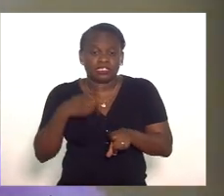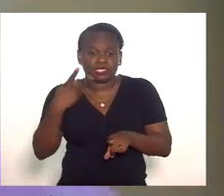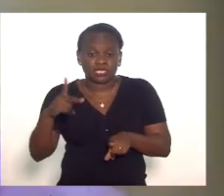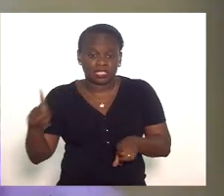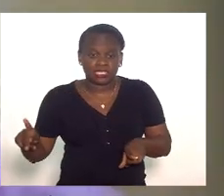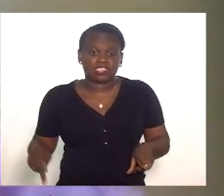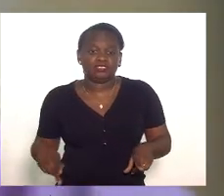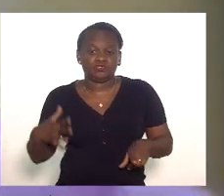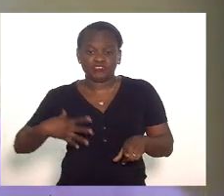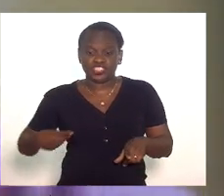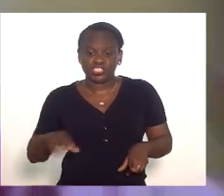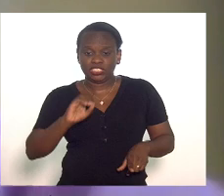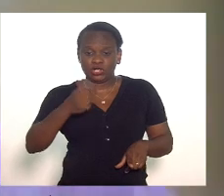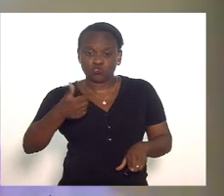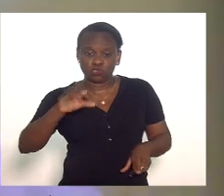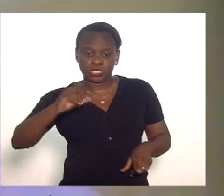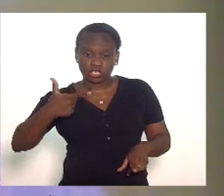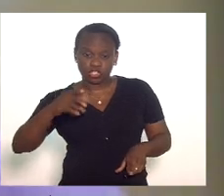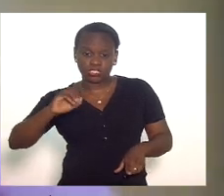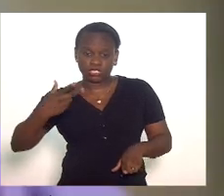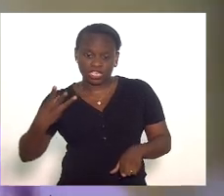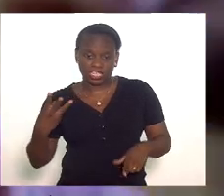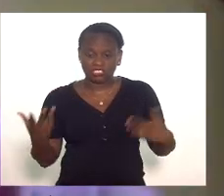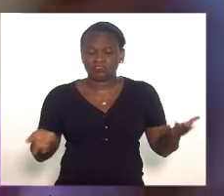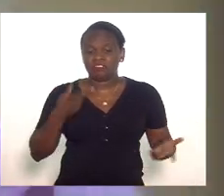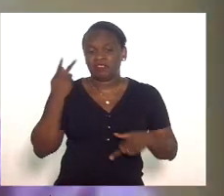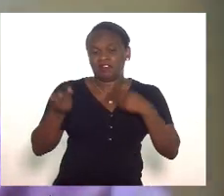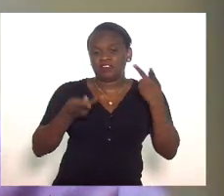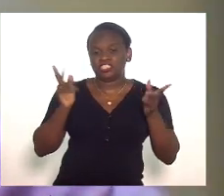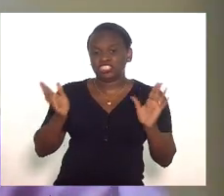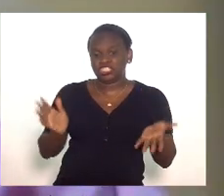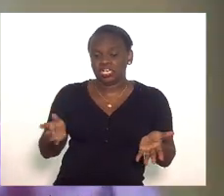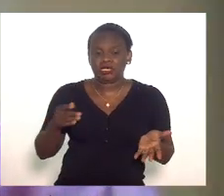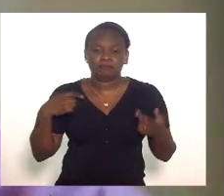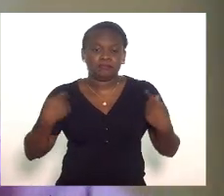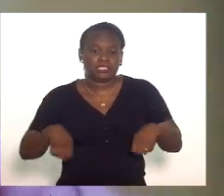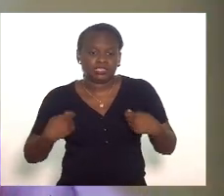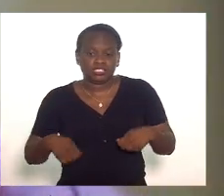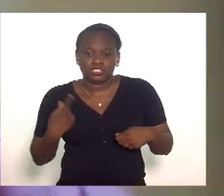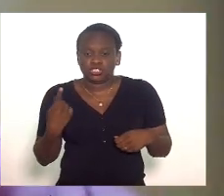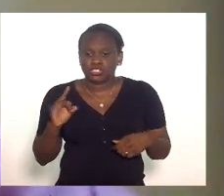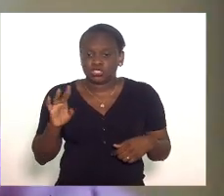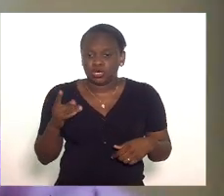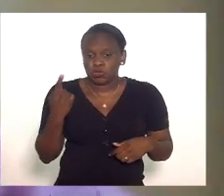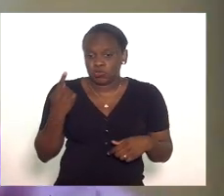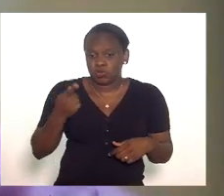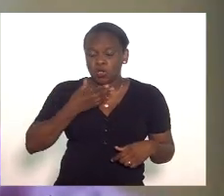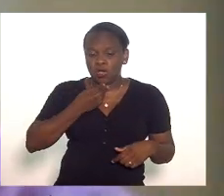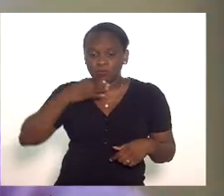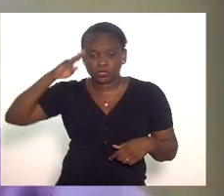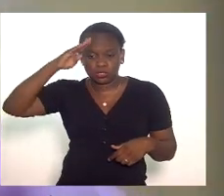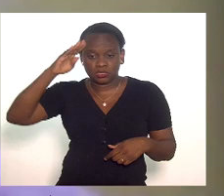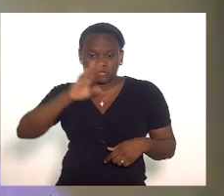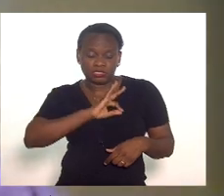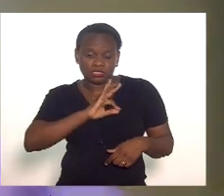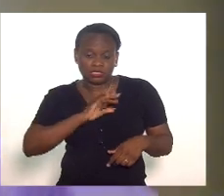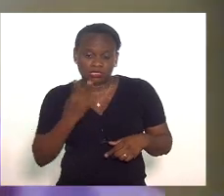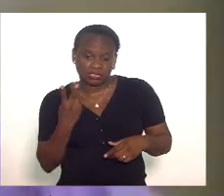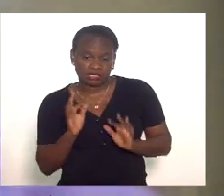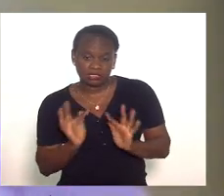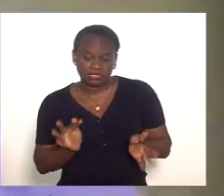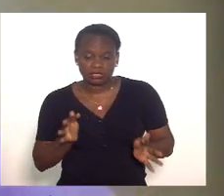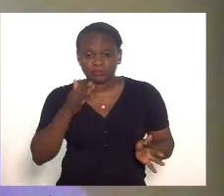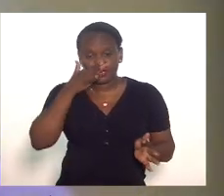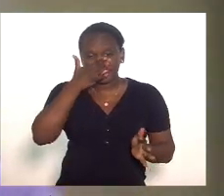zeros o 01, 02, 03 que falaram já que bastava bastava um cabo bastava um cabo e dois soldados